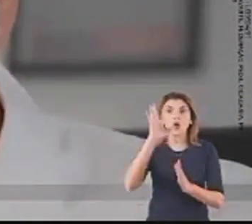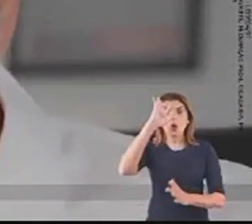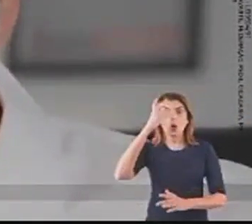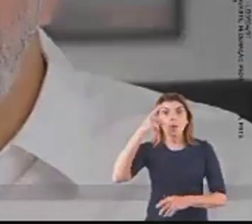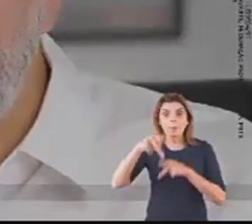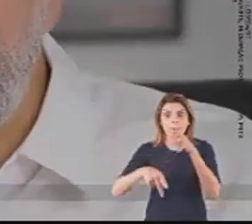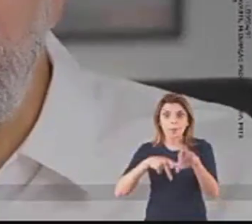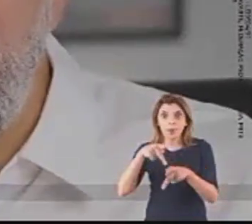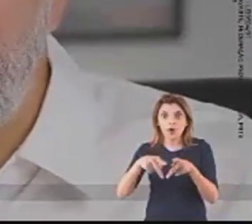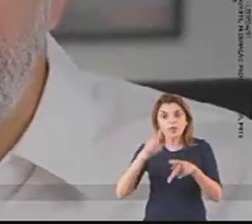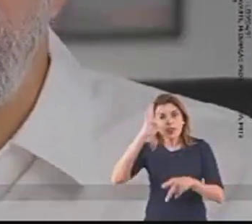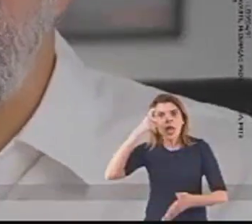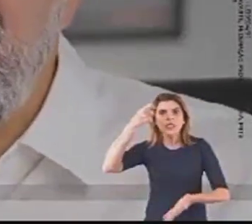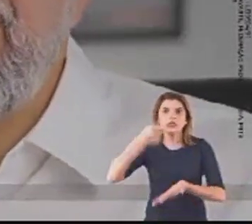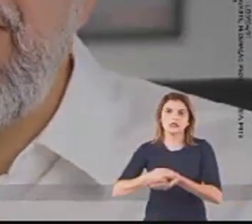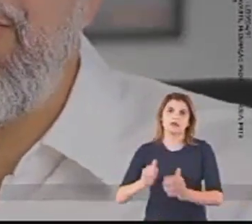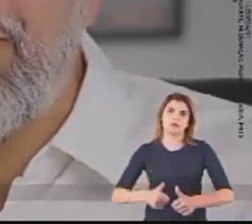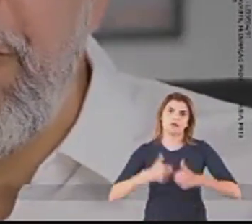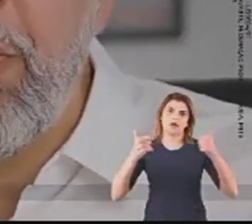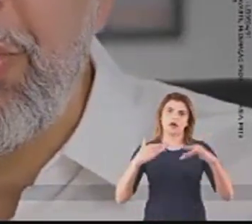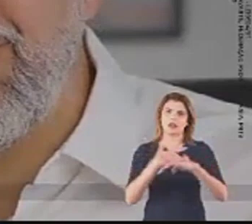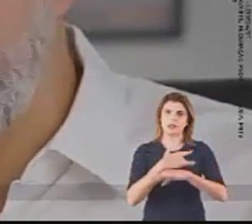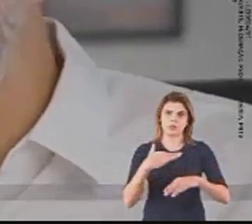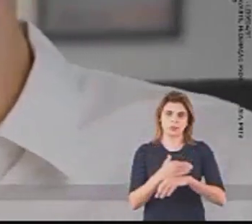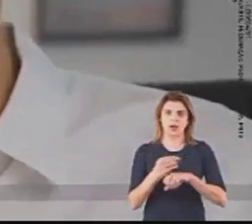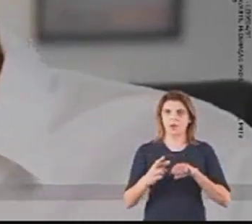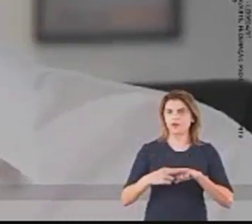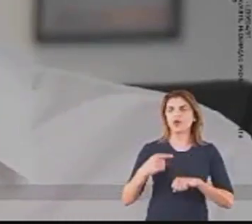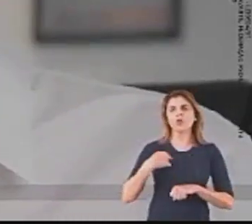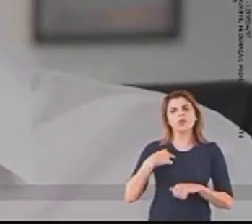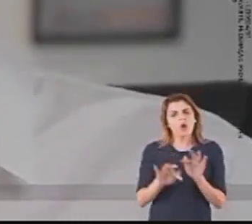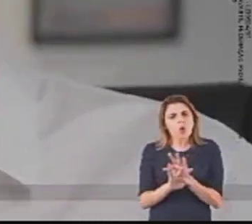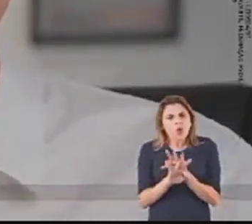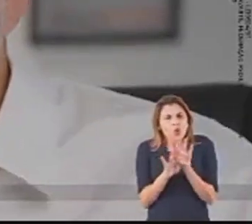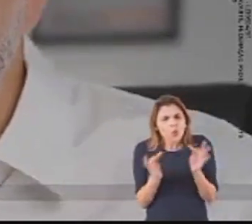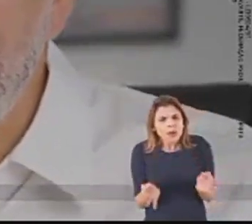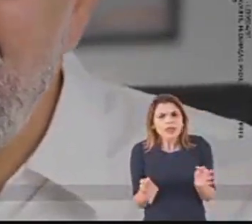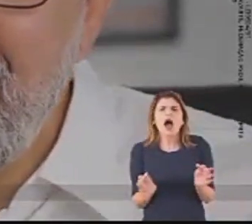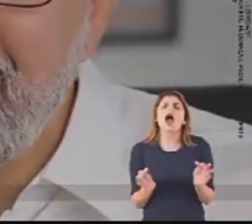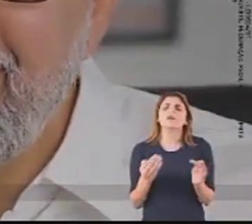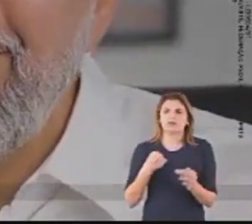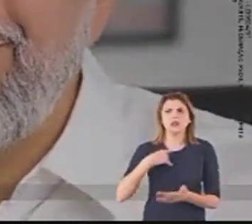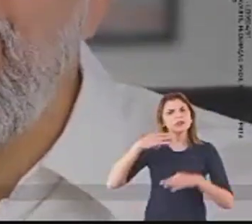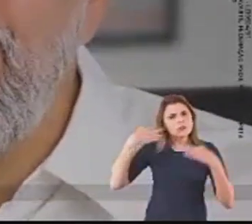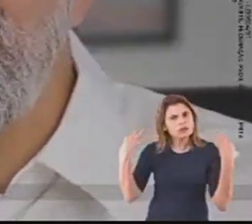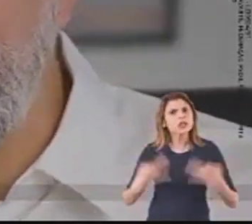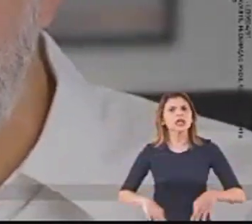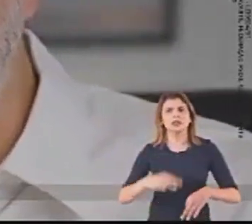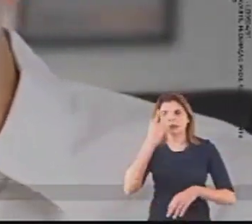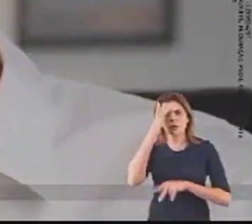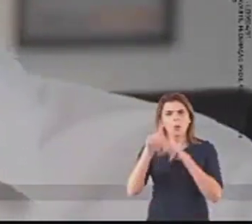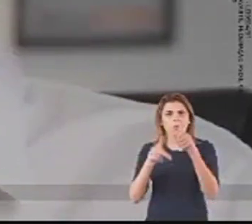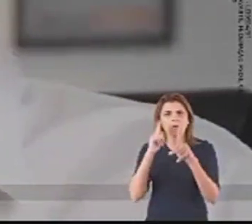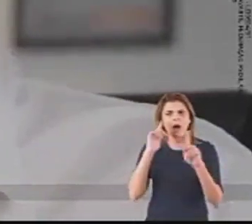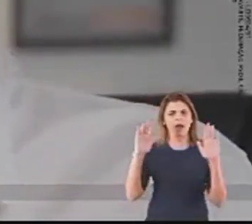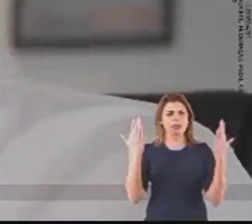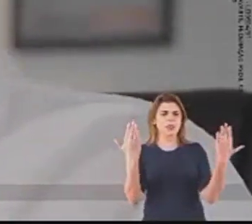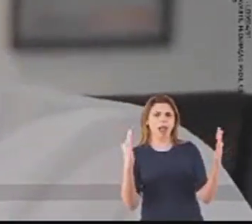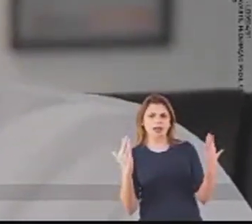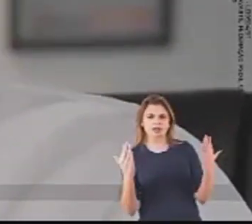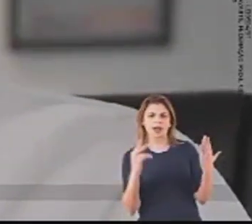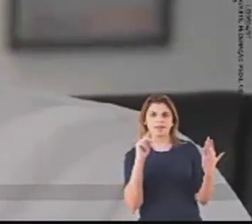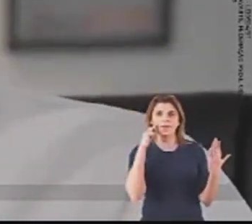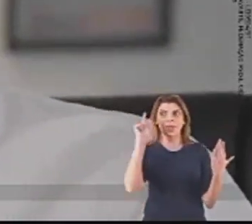decidir o que é melhor para a cidade de Belforrojo. Eu tenho muita humildade, mas também tenho certeza que quando o povo analisar o